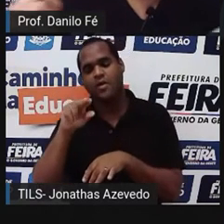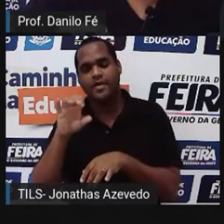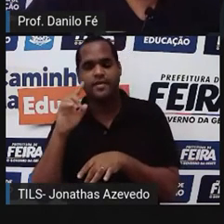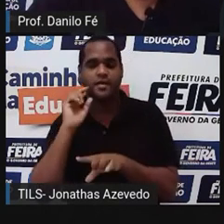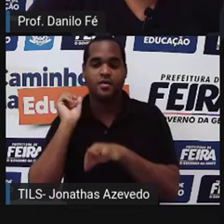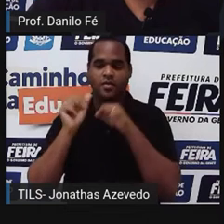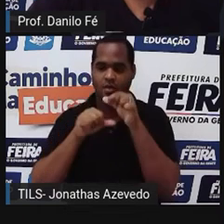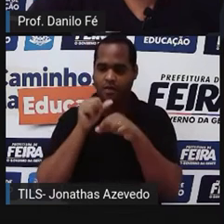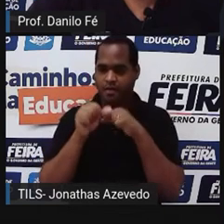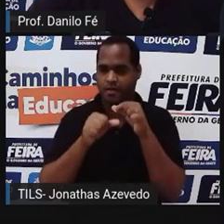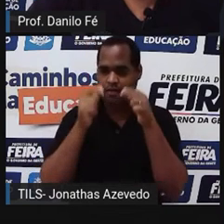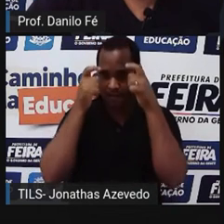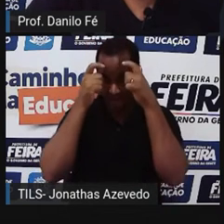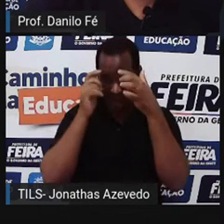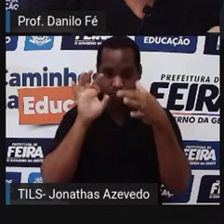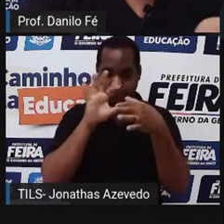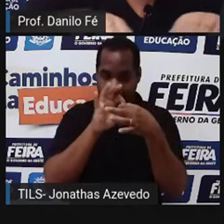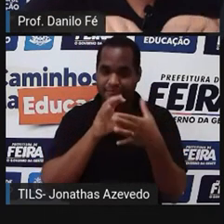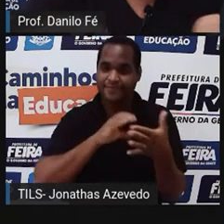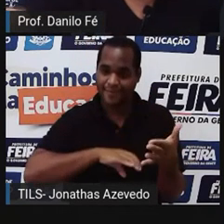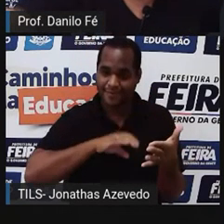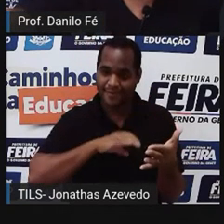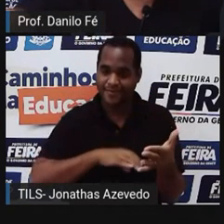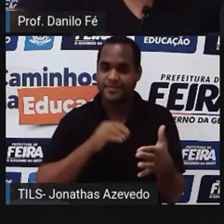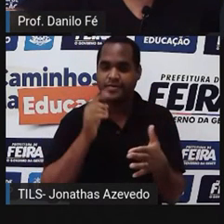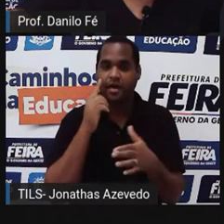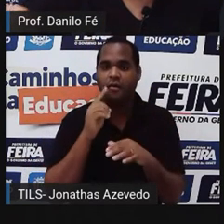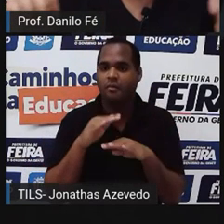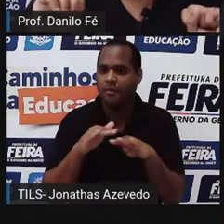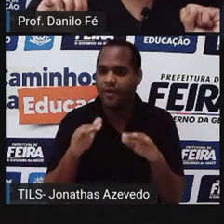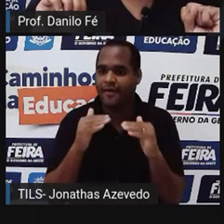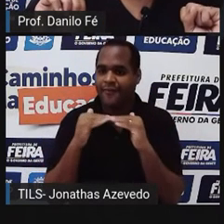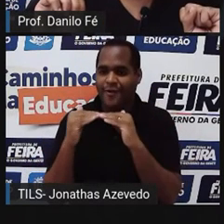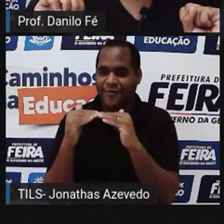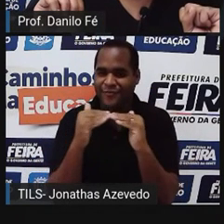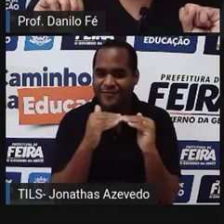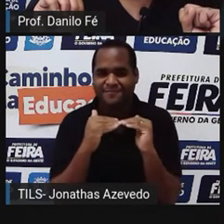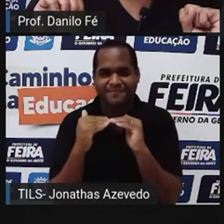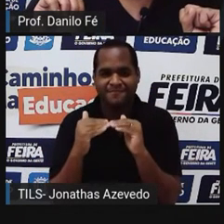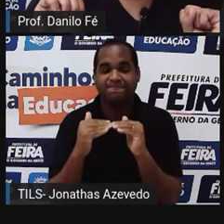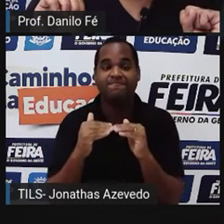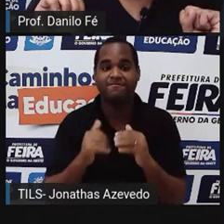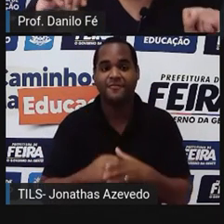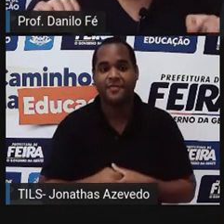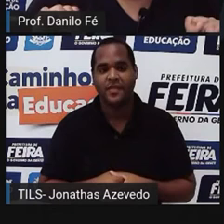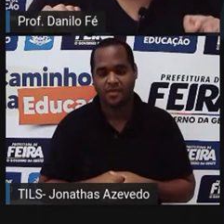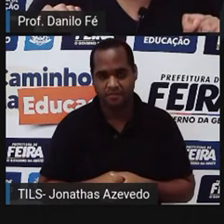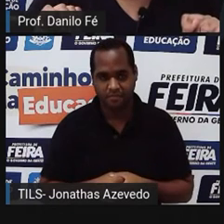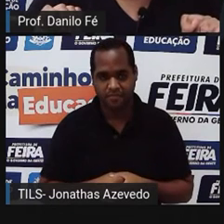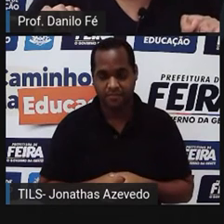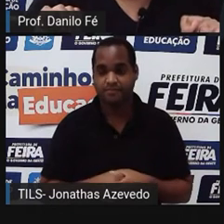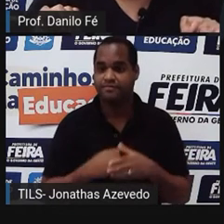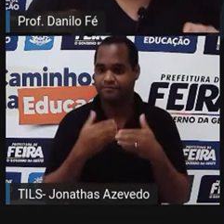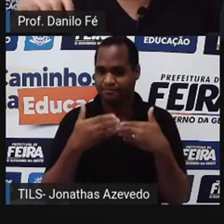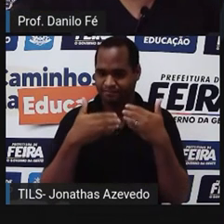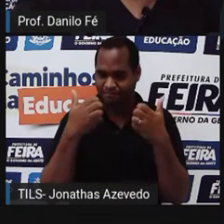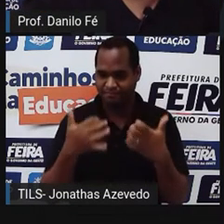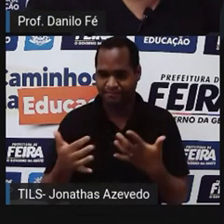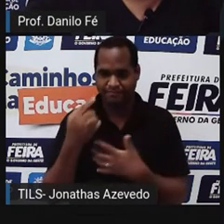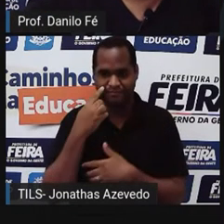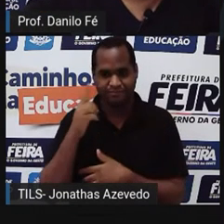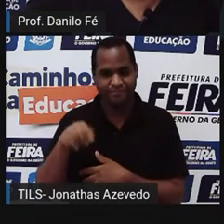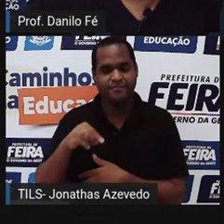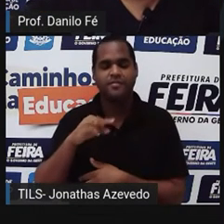reino unido a Portugal. Ou seja, igualdade de condição. E, mais sério ainda, na